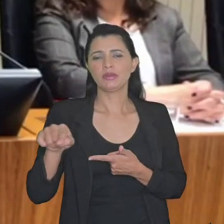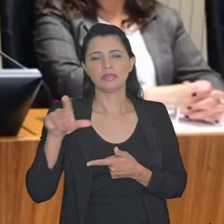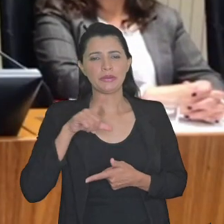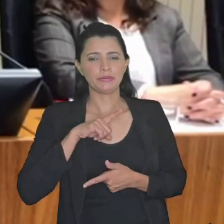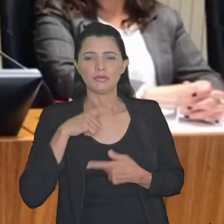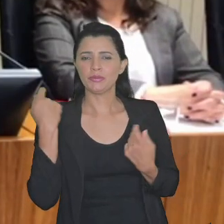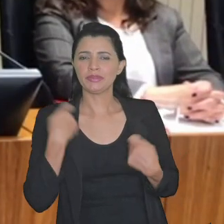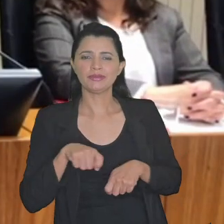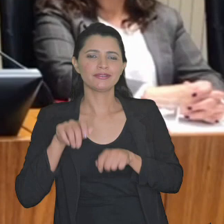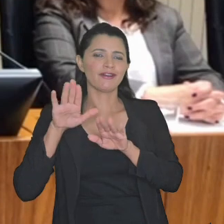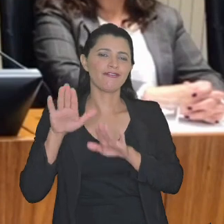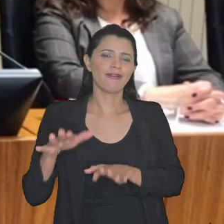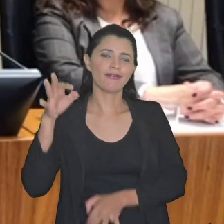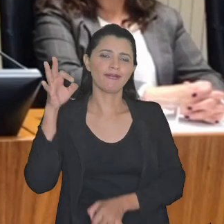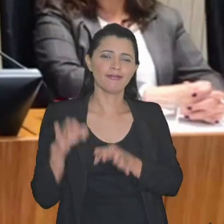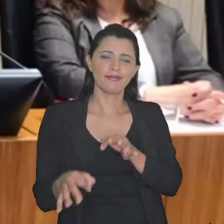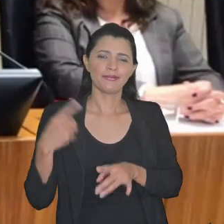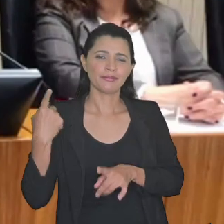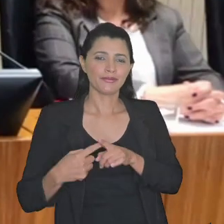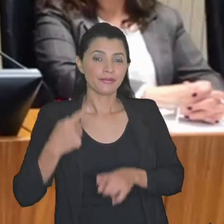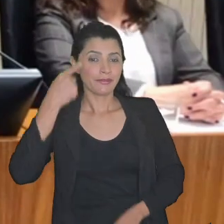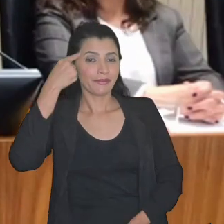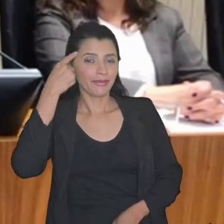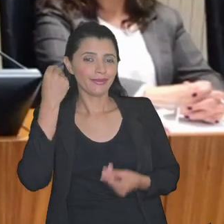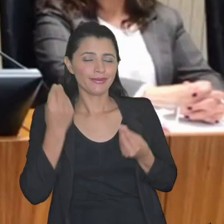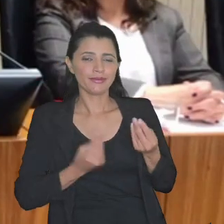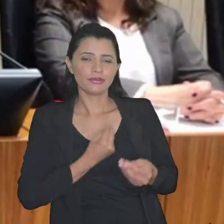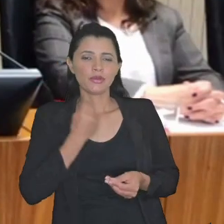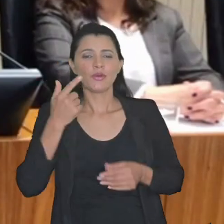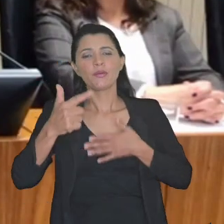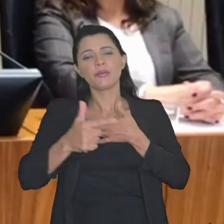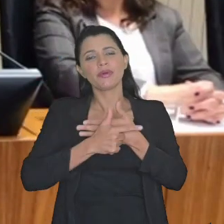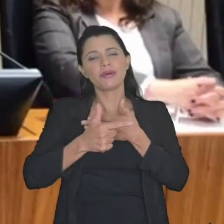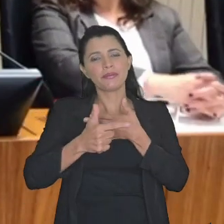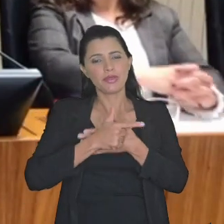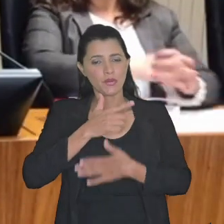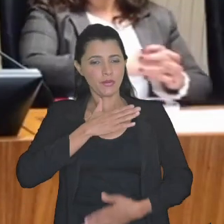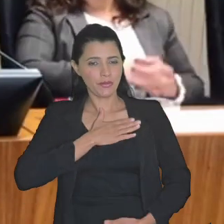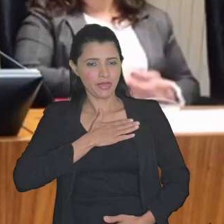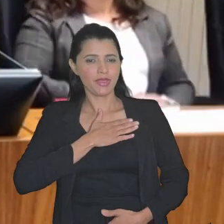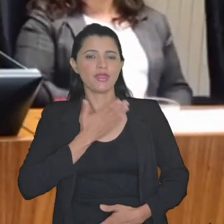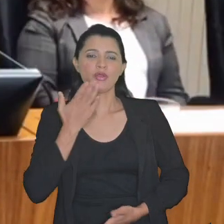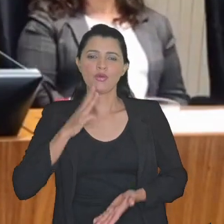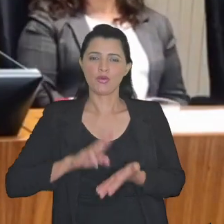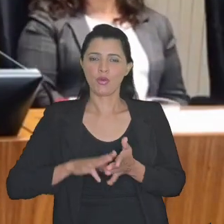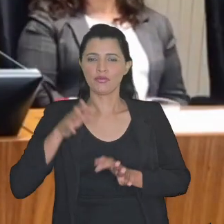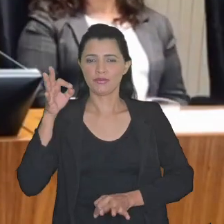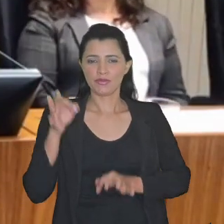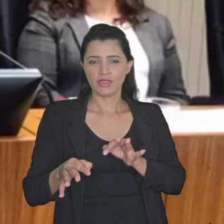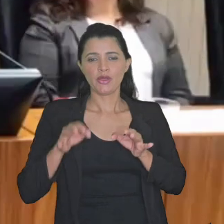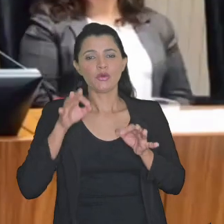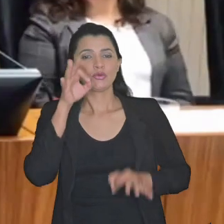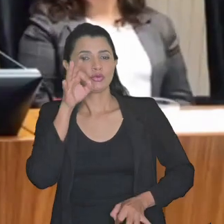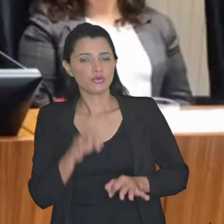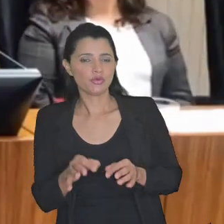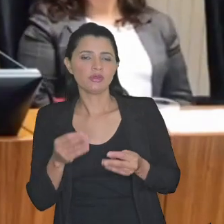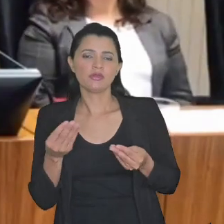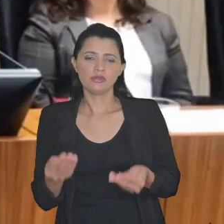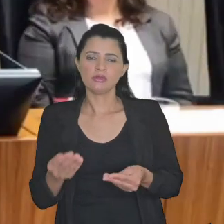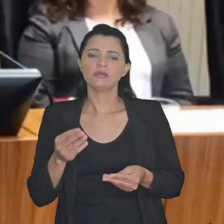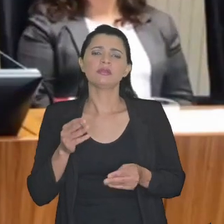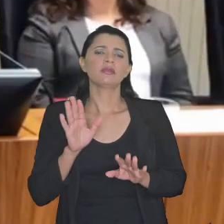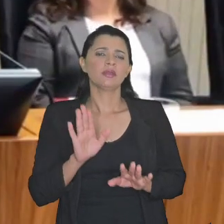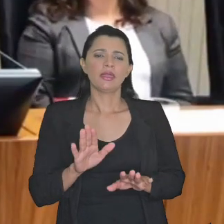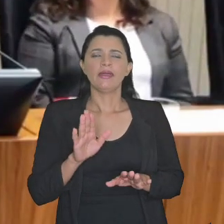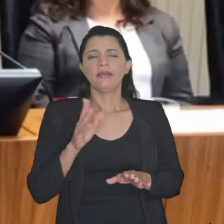quantas questões que poderiam não estar ali porque penso o papel meu como membro de tribunal